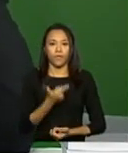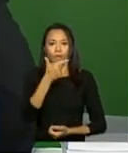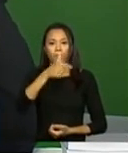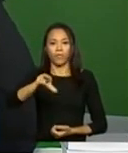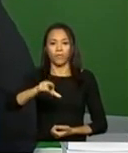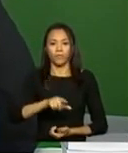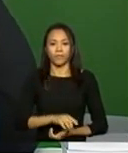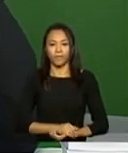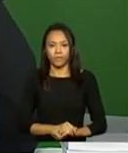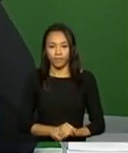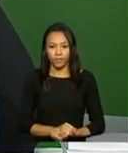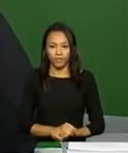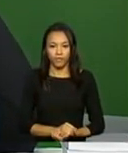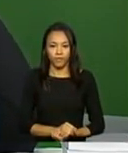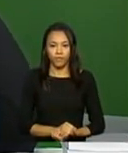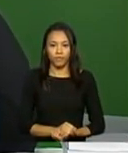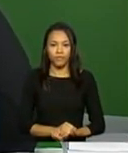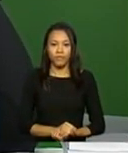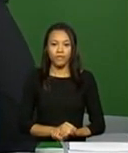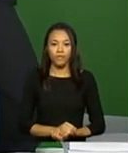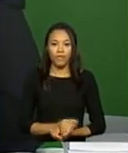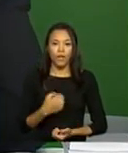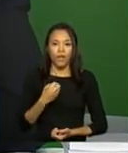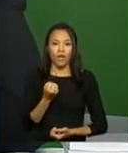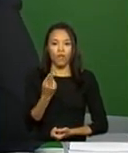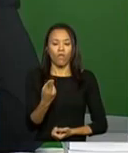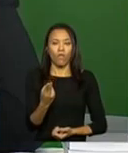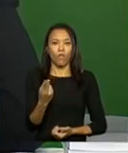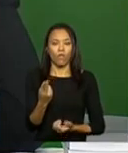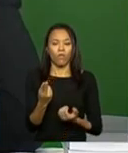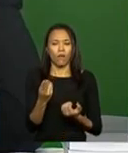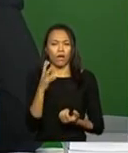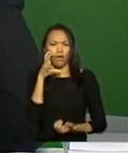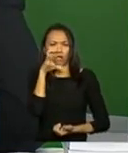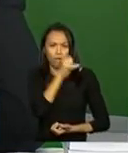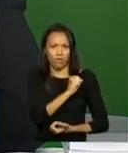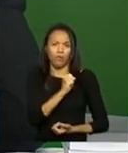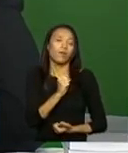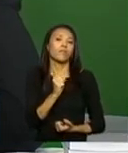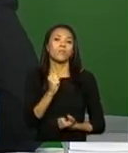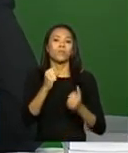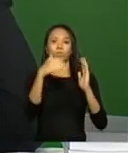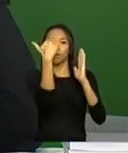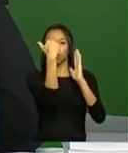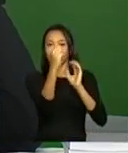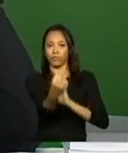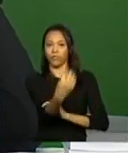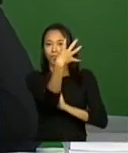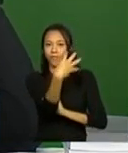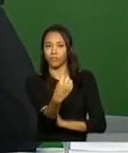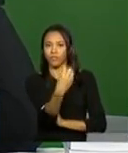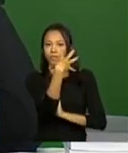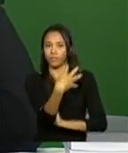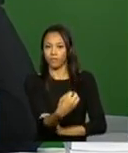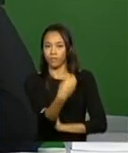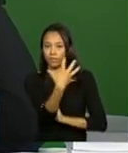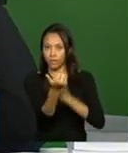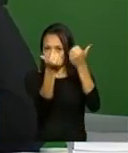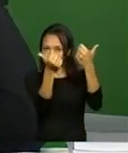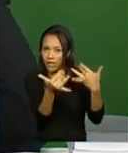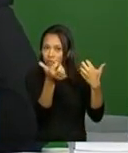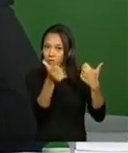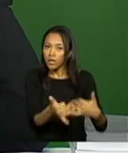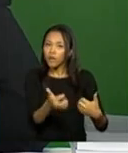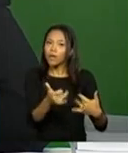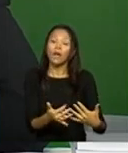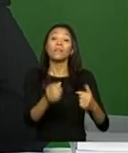próximo? Bem, eu vou dividir rapidamente algumas lâminas em relação a outras questões. Em relação